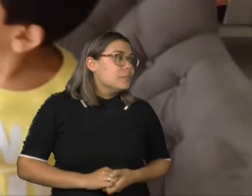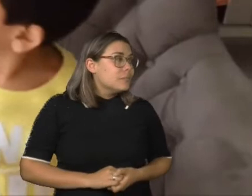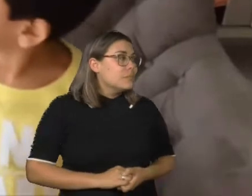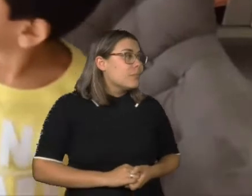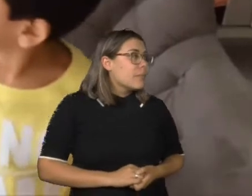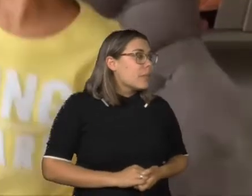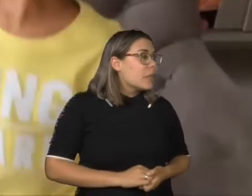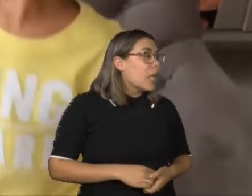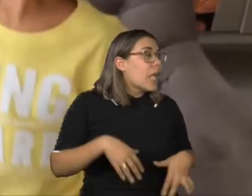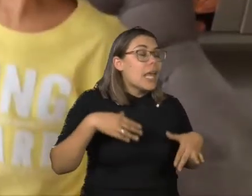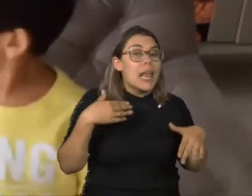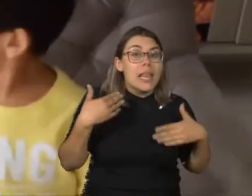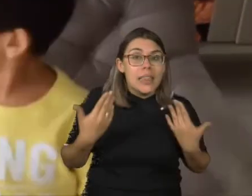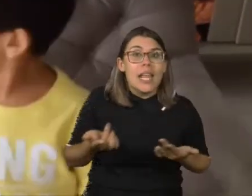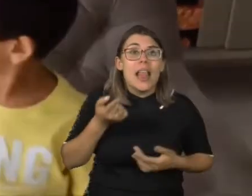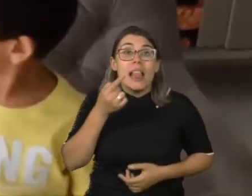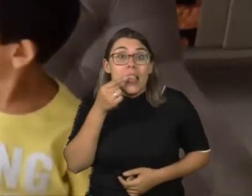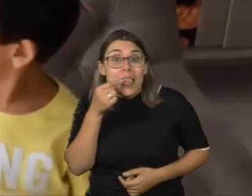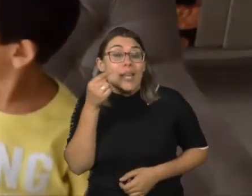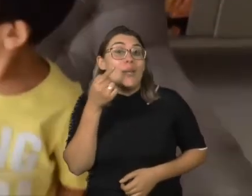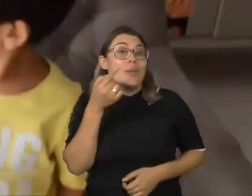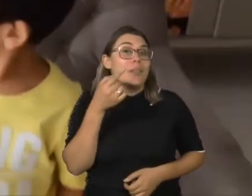Cadê a linguinha do pedro?